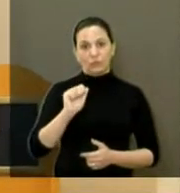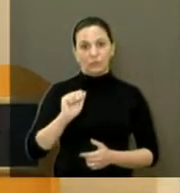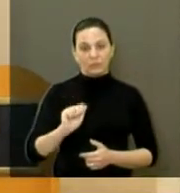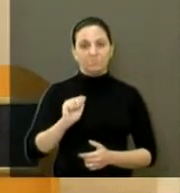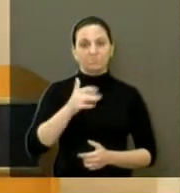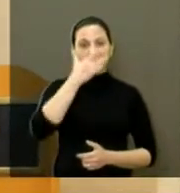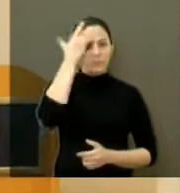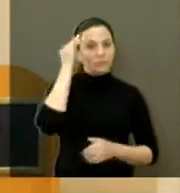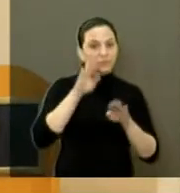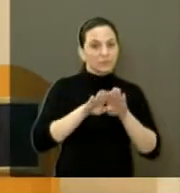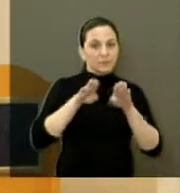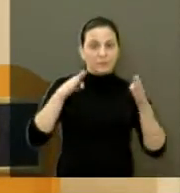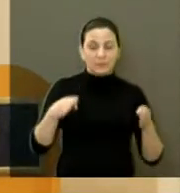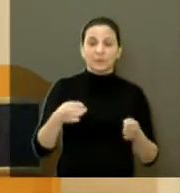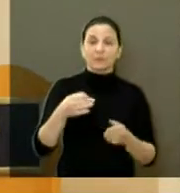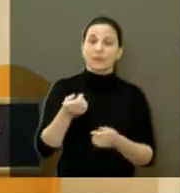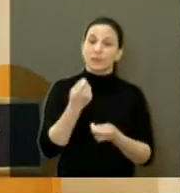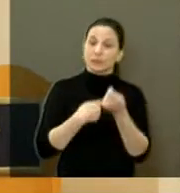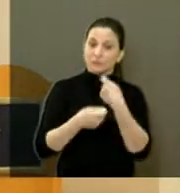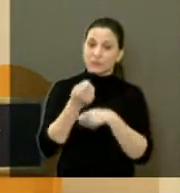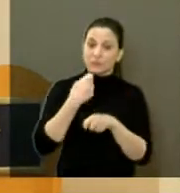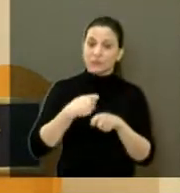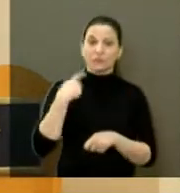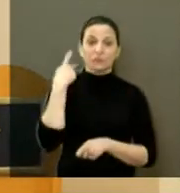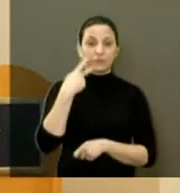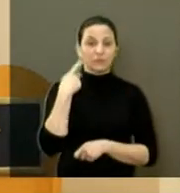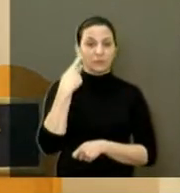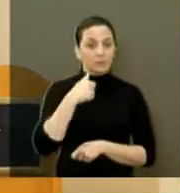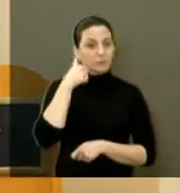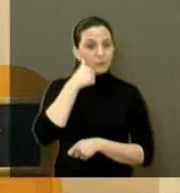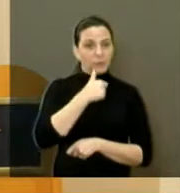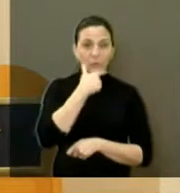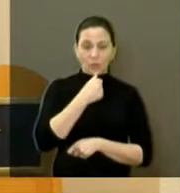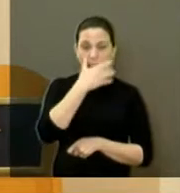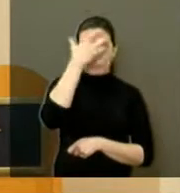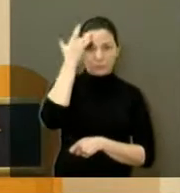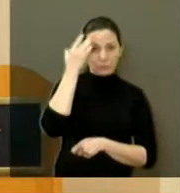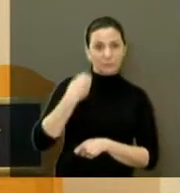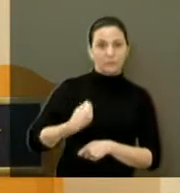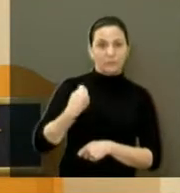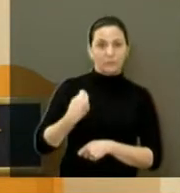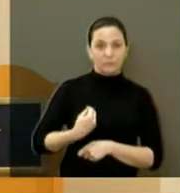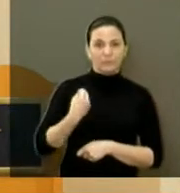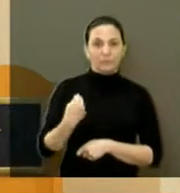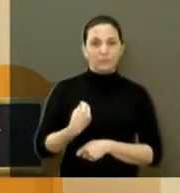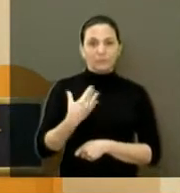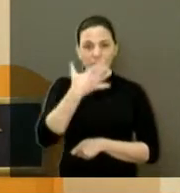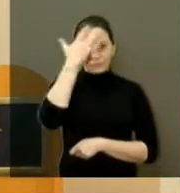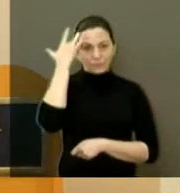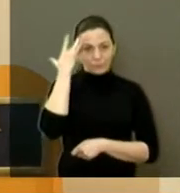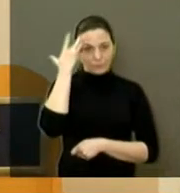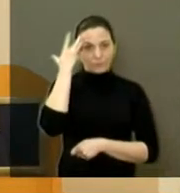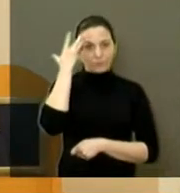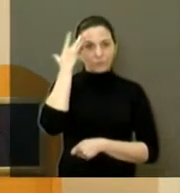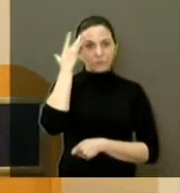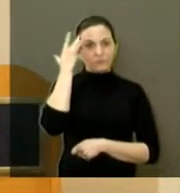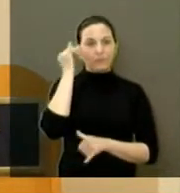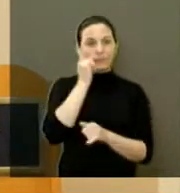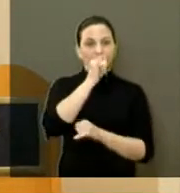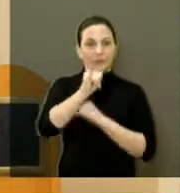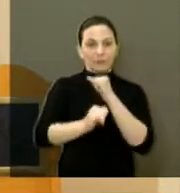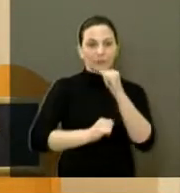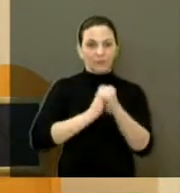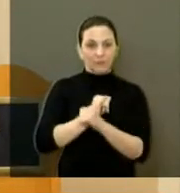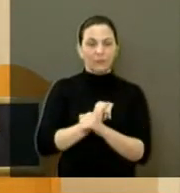mesa diretora, demais vereadores e vereadoras, o público presente, o público que nos acompanha pela internet